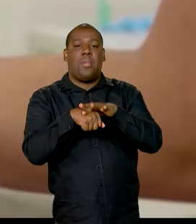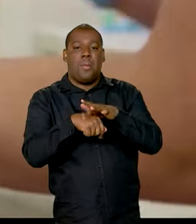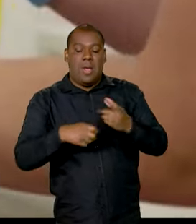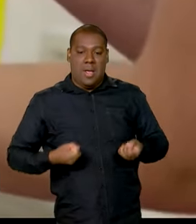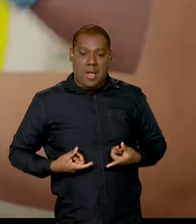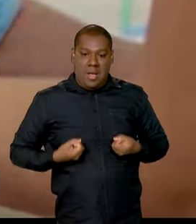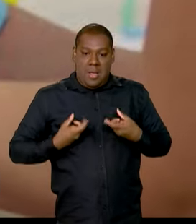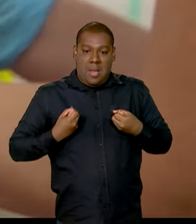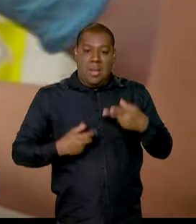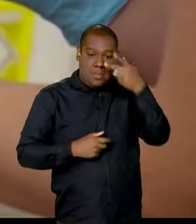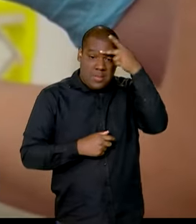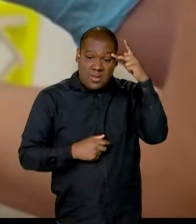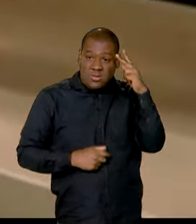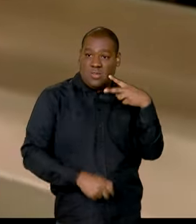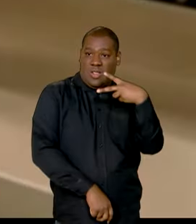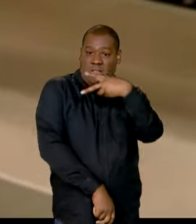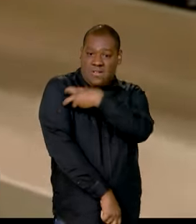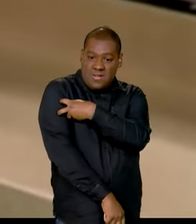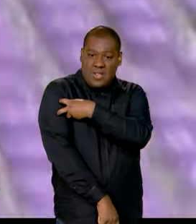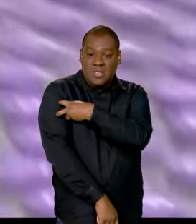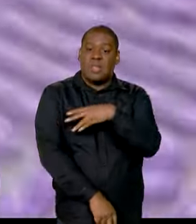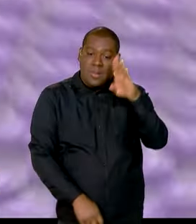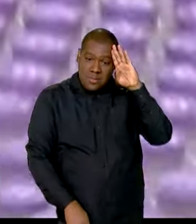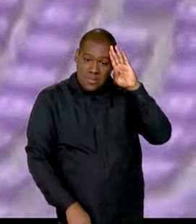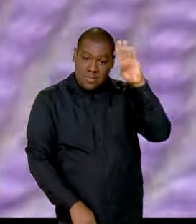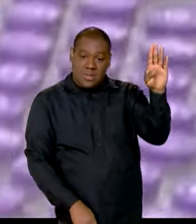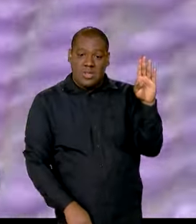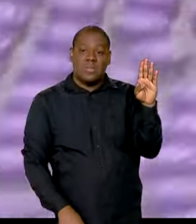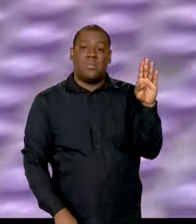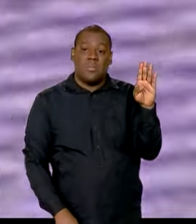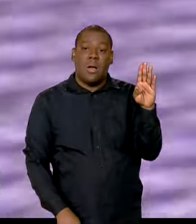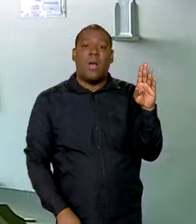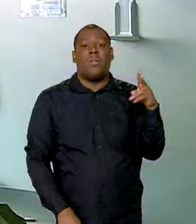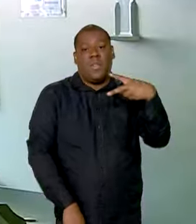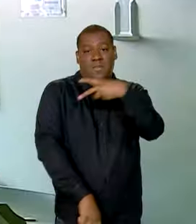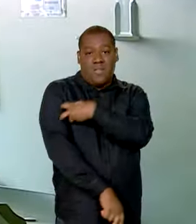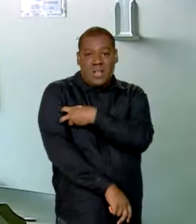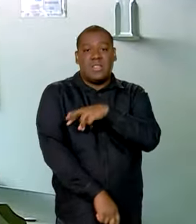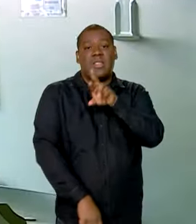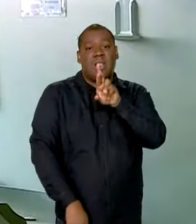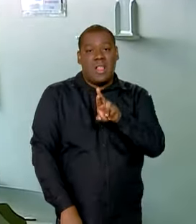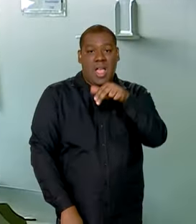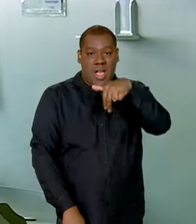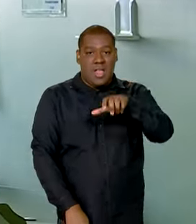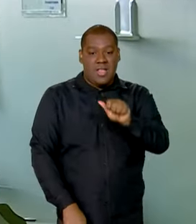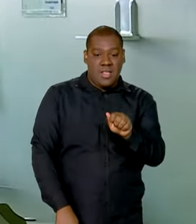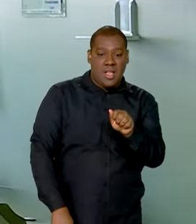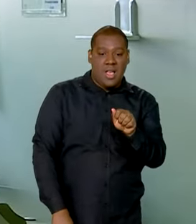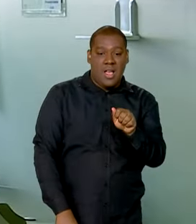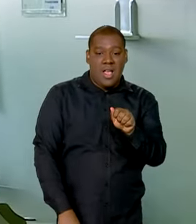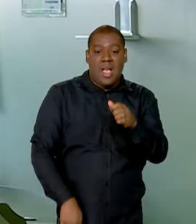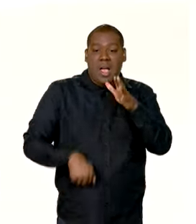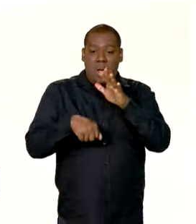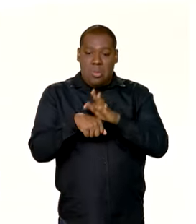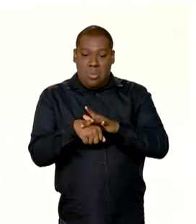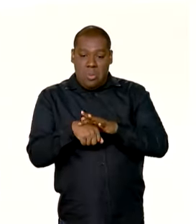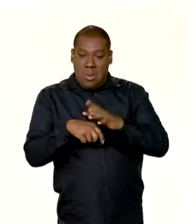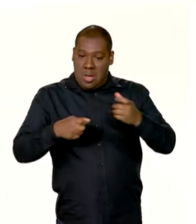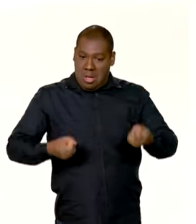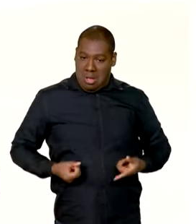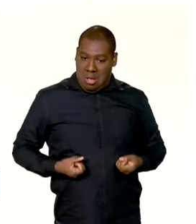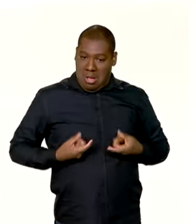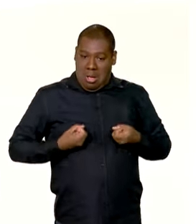pessoas vacinadas contra a Covid, especialmente com vacinas de RNA, estariam desenvolvendo tipos de câncer de